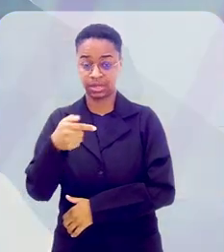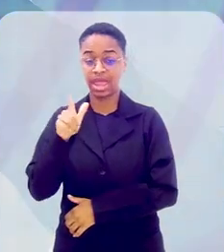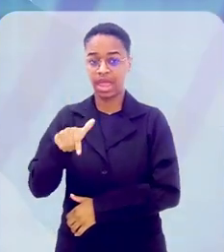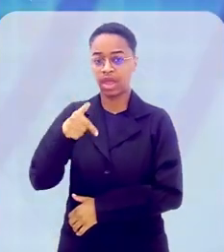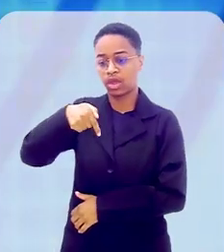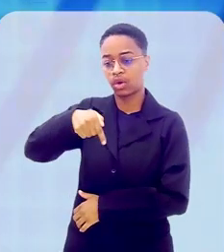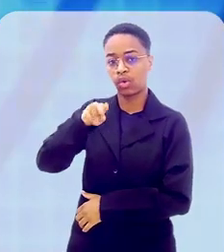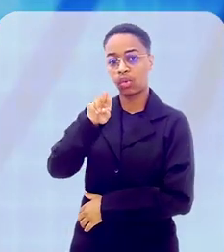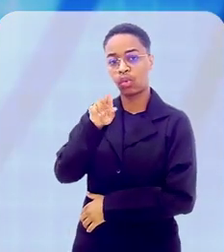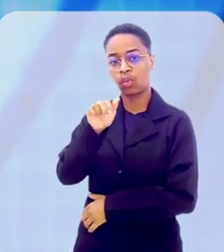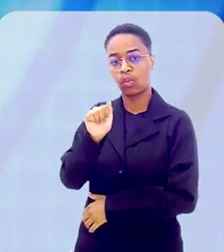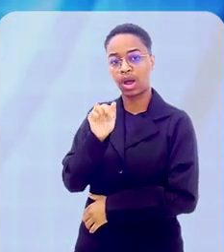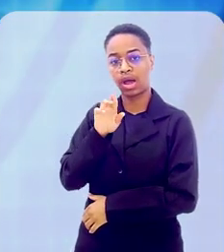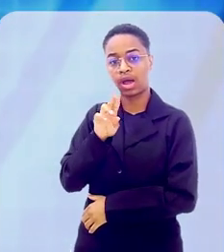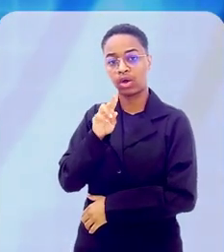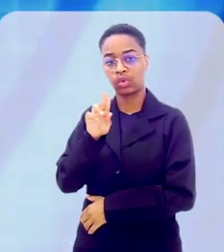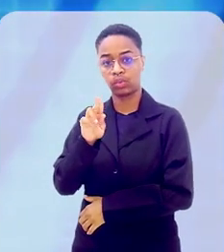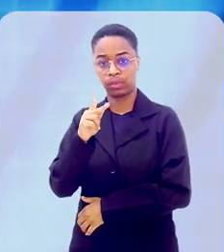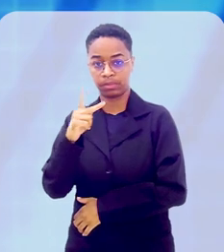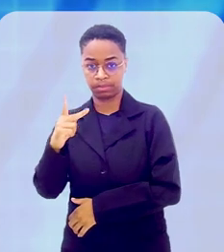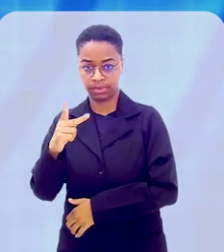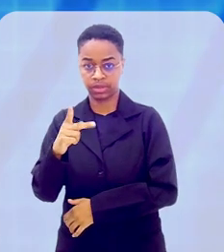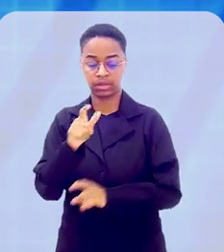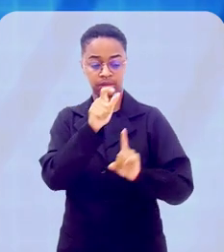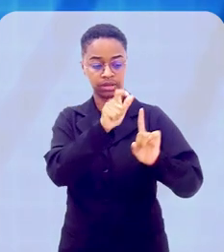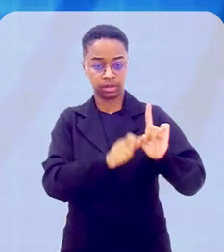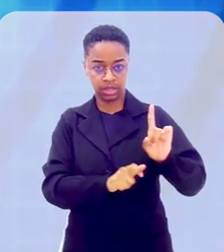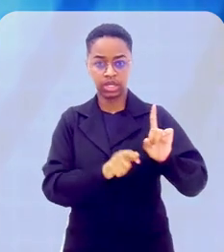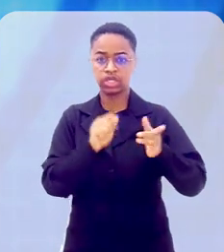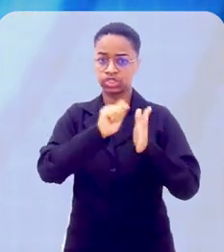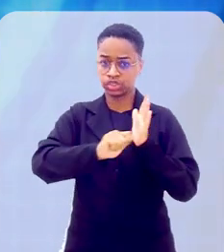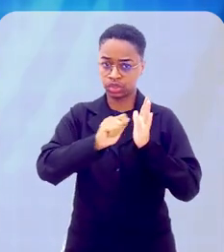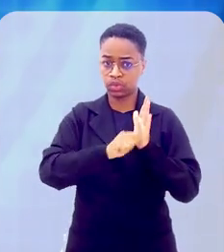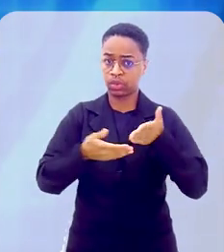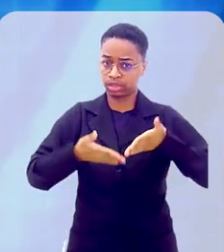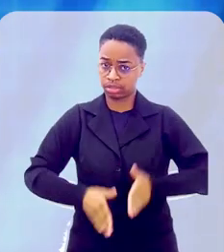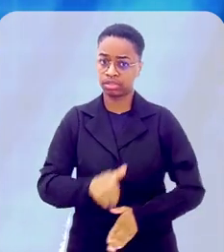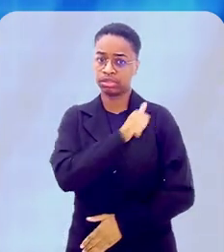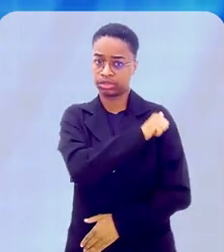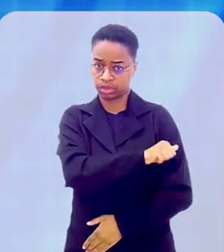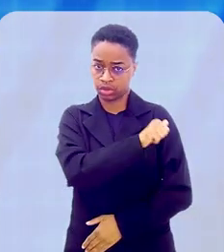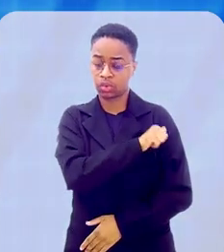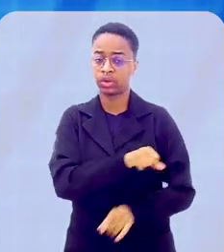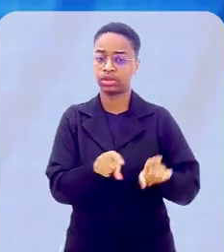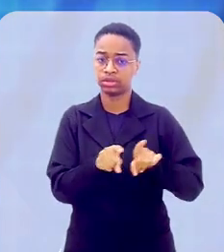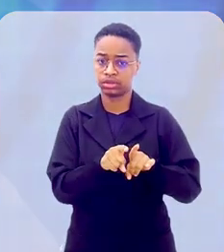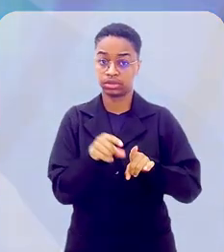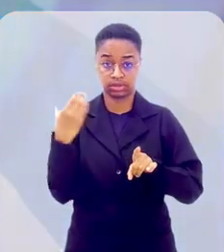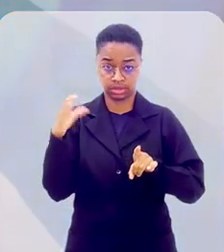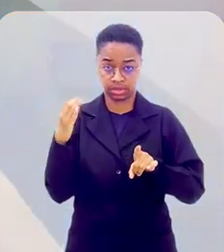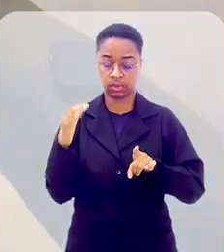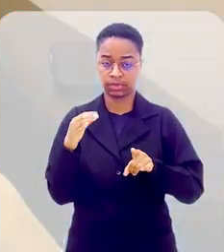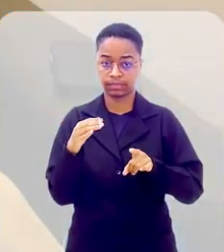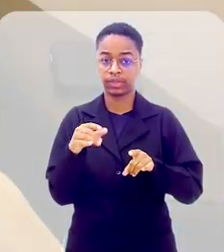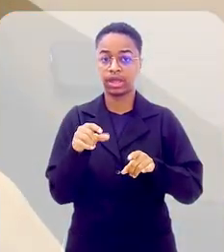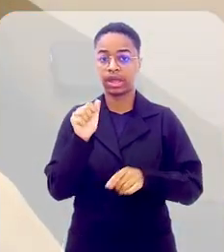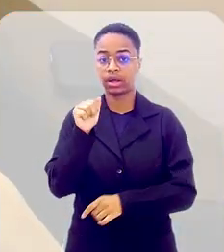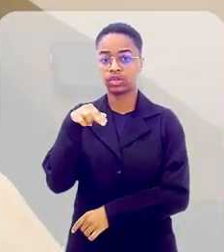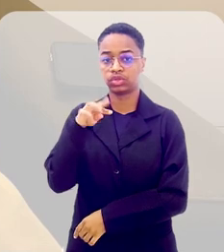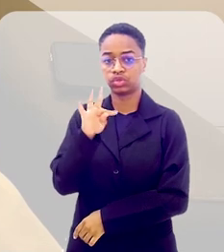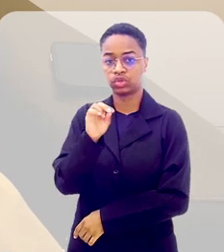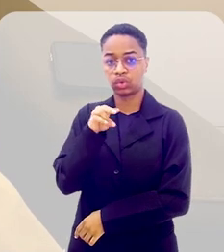foi Quarupi, do escritor e jornalista fluminense aqui de Niterói, Antônio Calado,